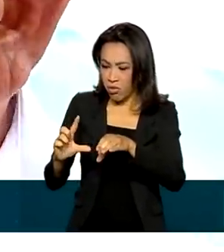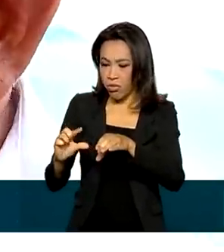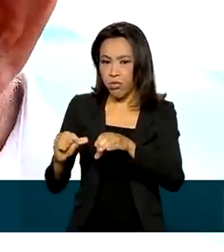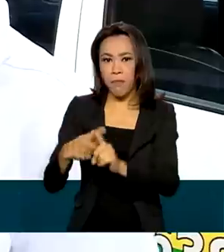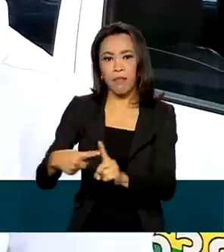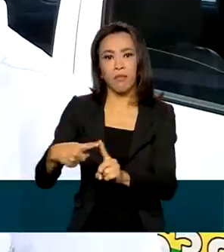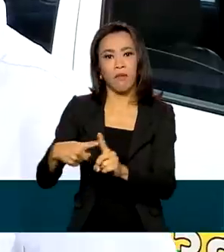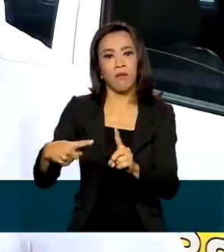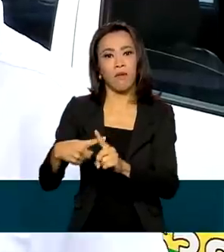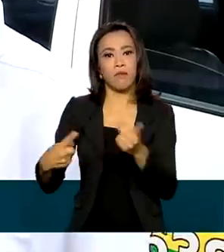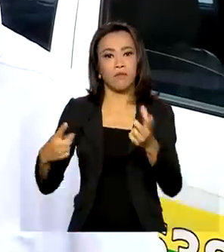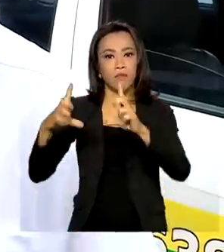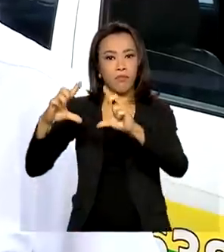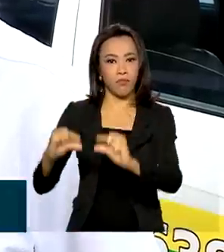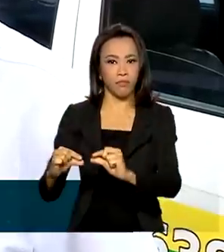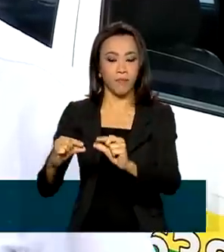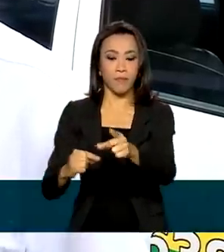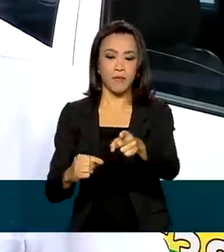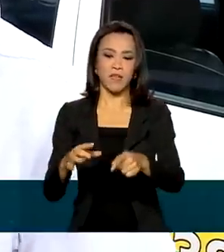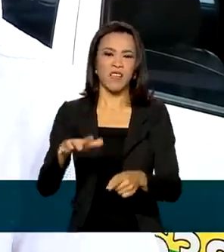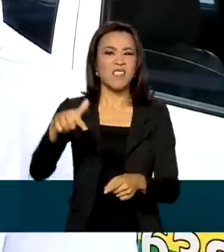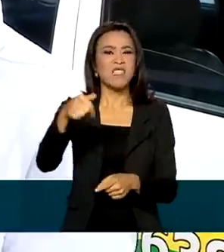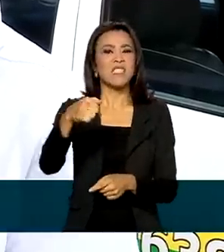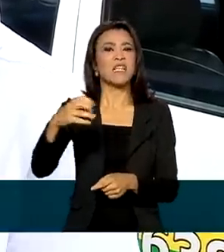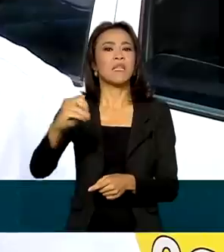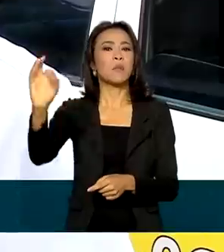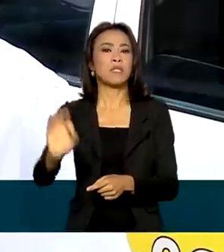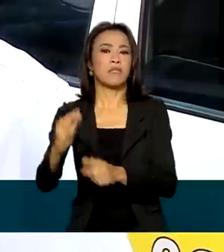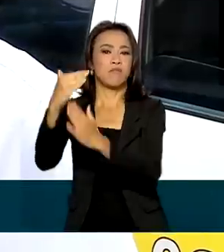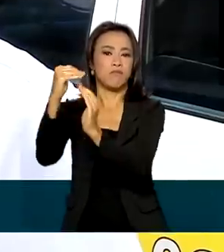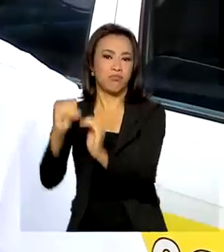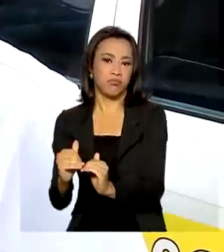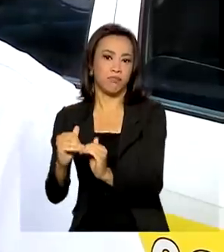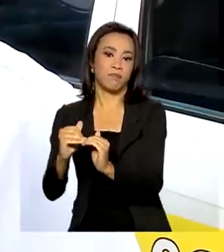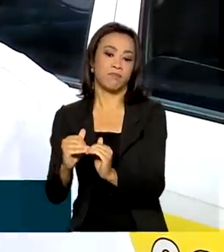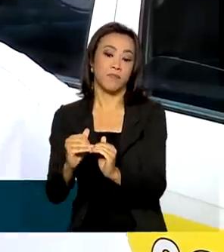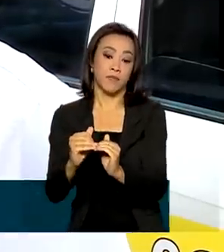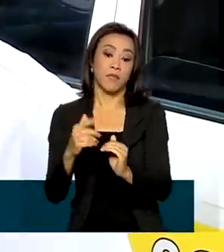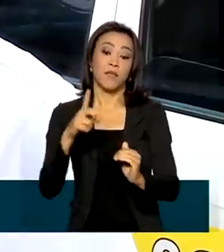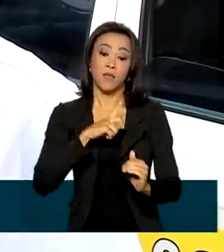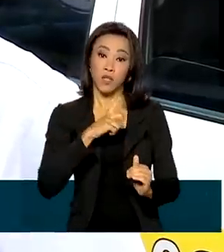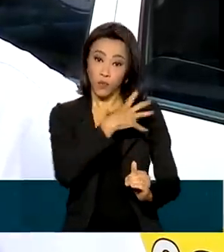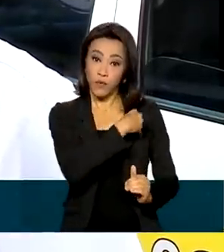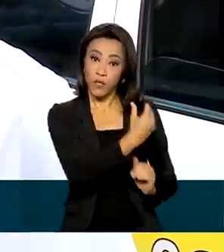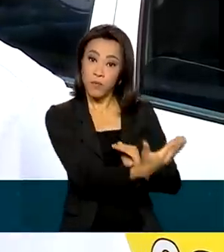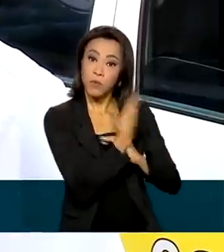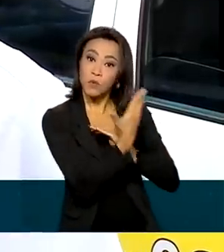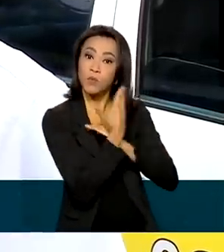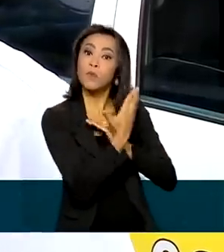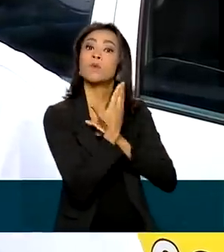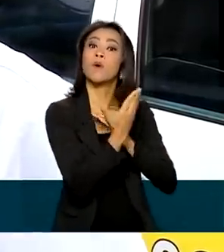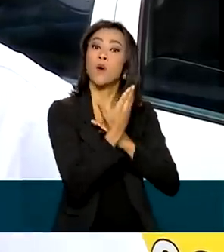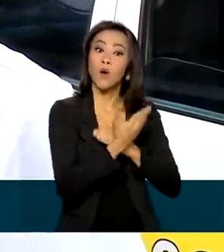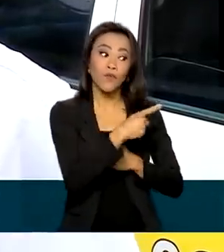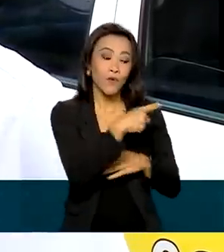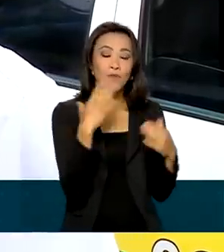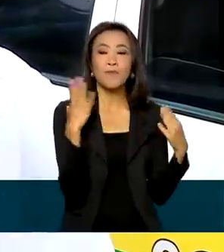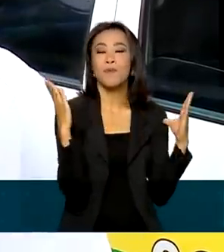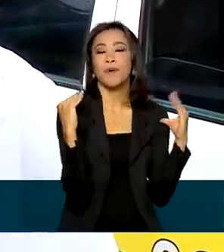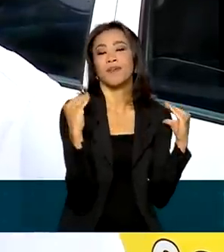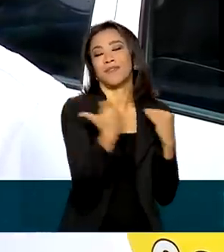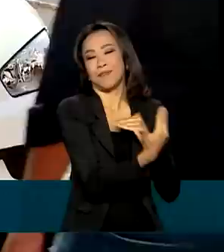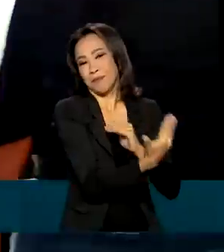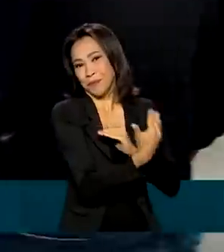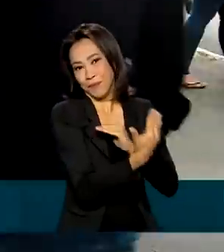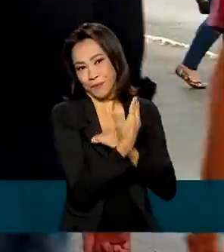metade. Caiu em torno de 70%, né? Tenho um filho e ele me ajudou, sabe? Me ajudou. Foi o anjo da minha guarda que me